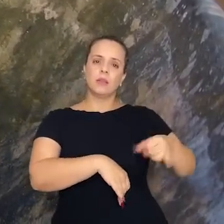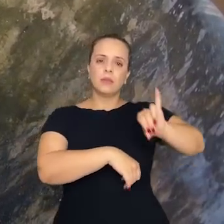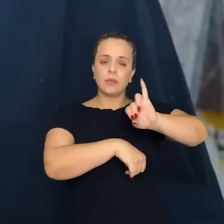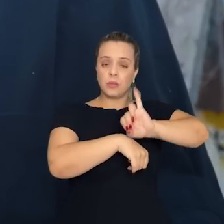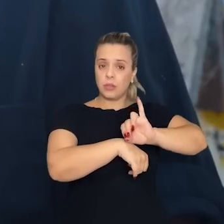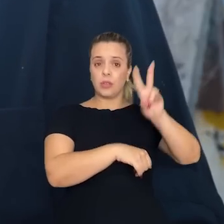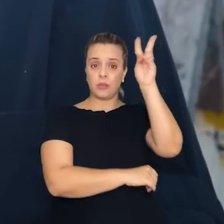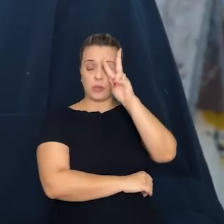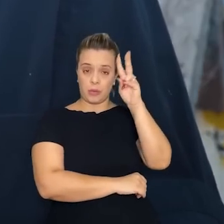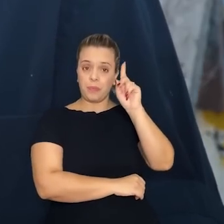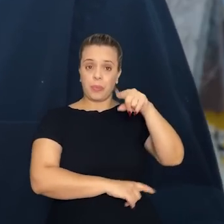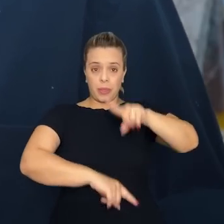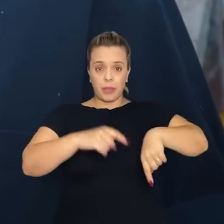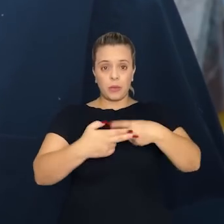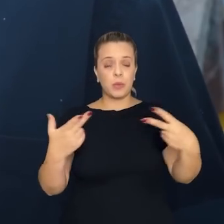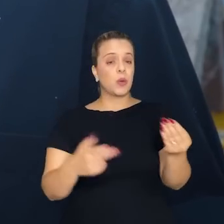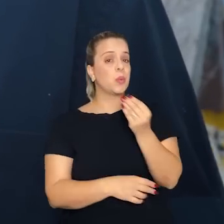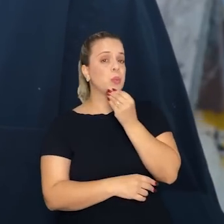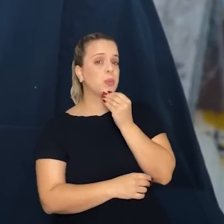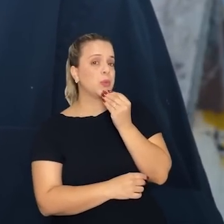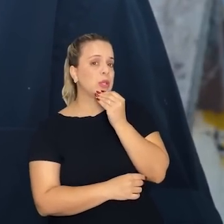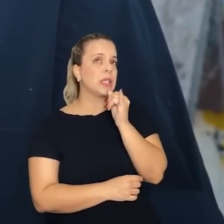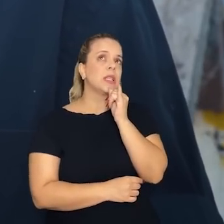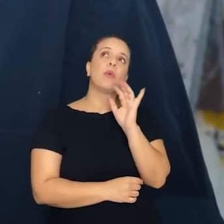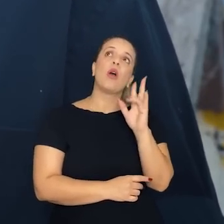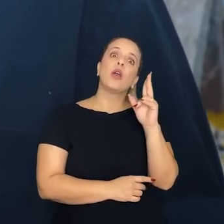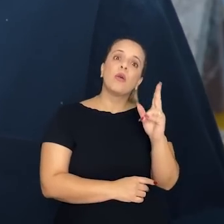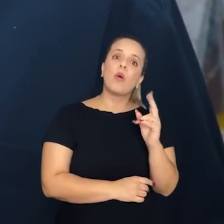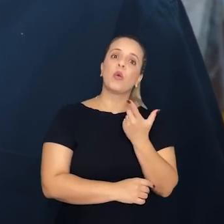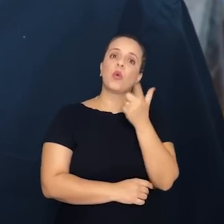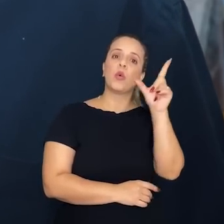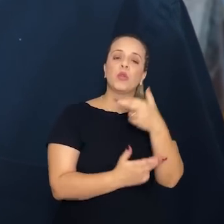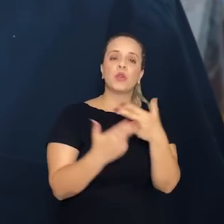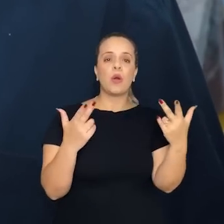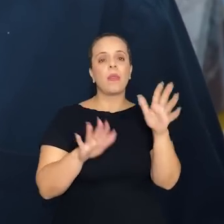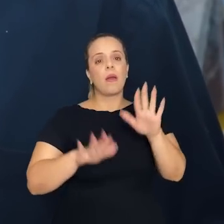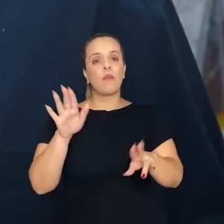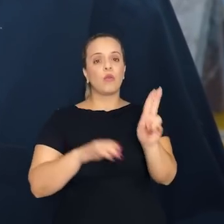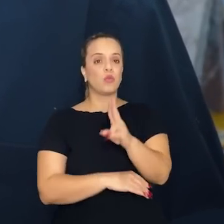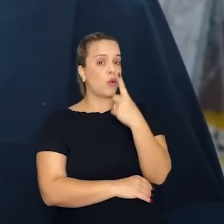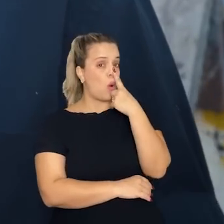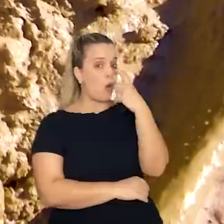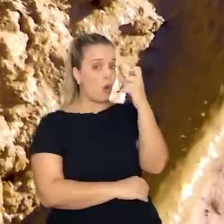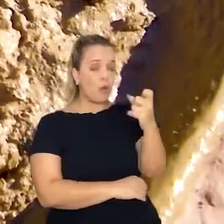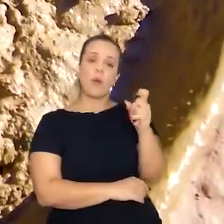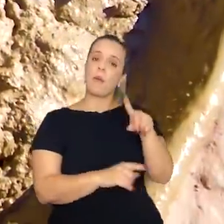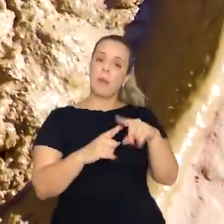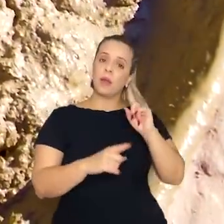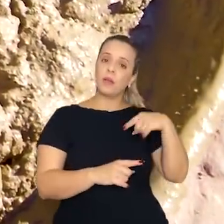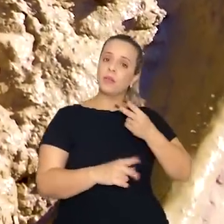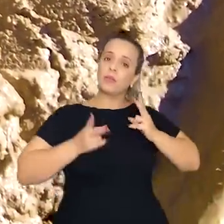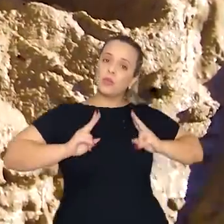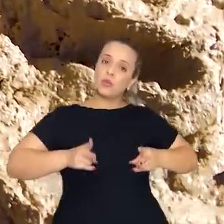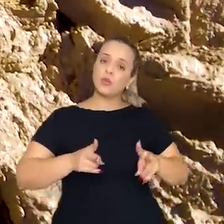material, ele poderia ter virado como às vezes ele vira em outras situações, em túlio comum, mas a gente acaba mantendo esse